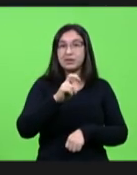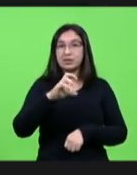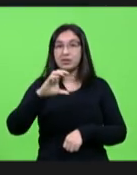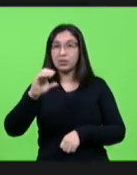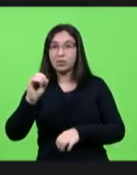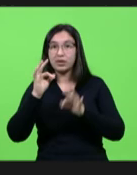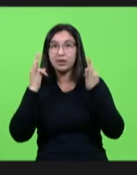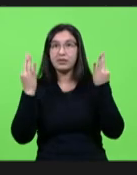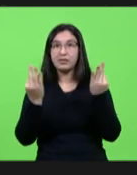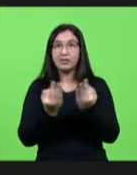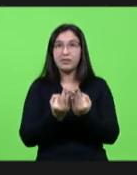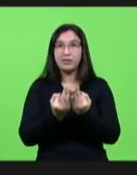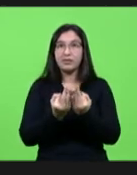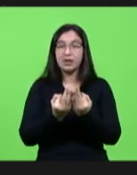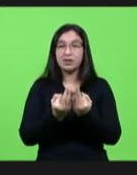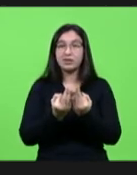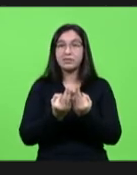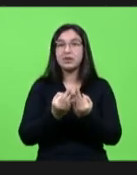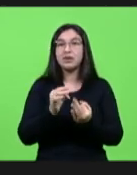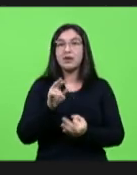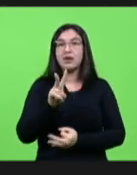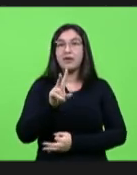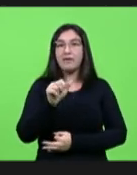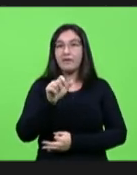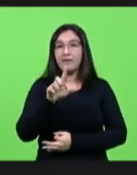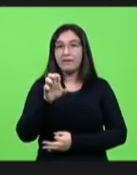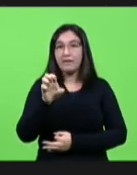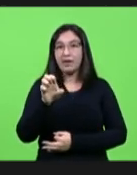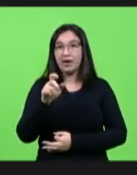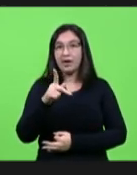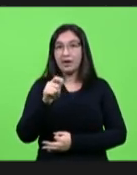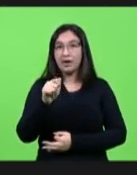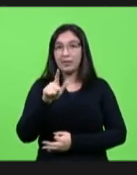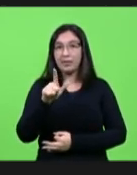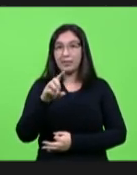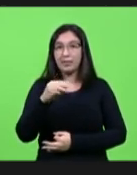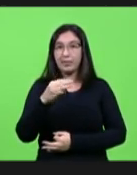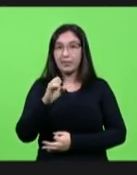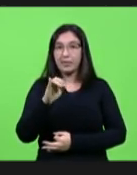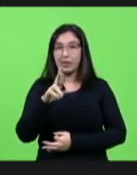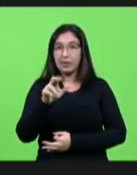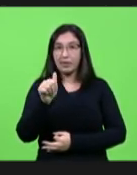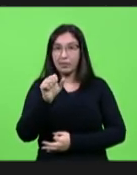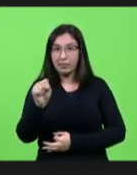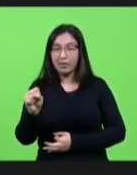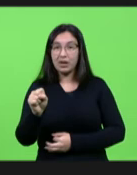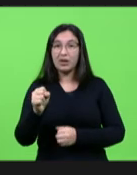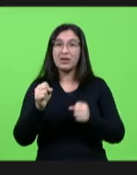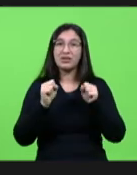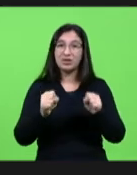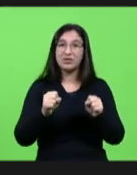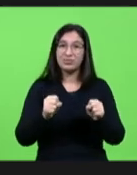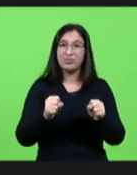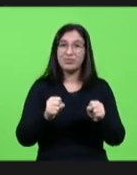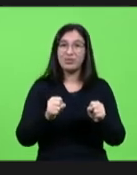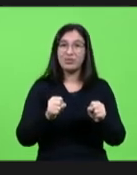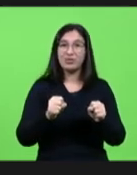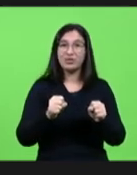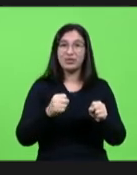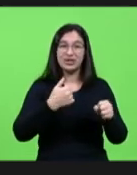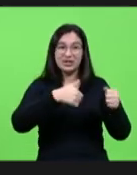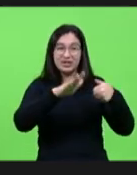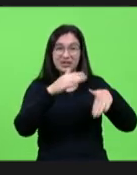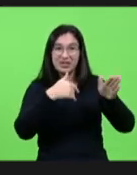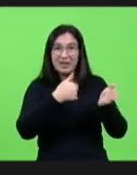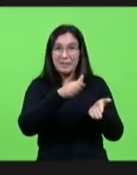do Vale das Palmeiras que vem sofrendo com o terror da ameaça de despejo em plena pandemia então